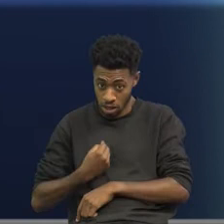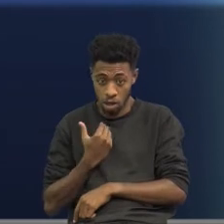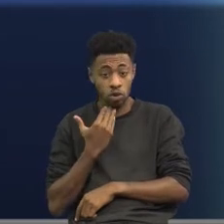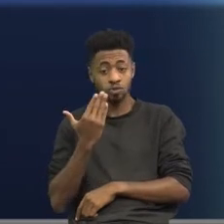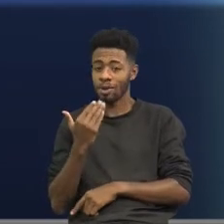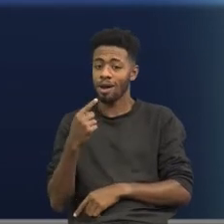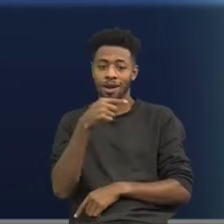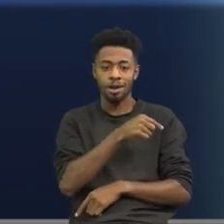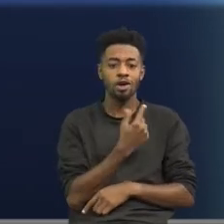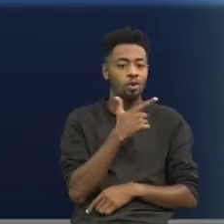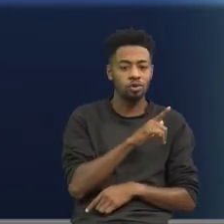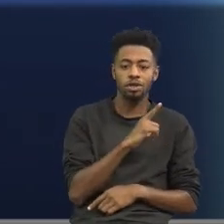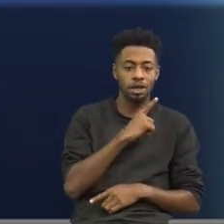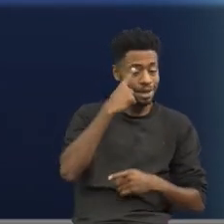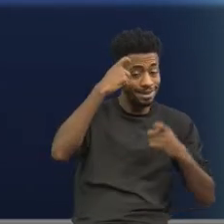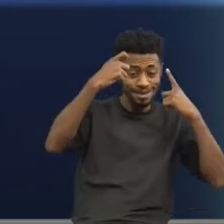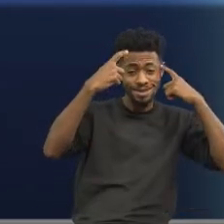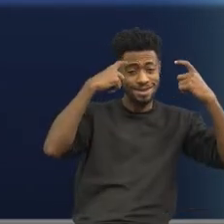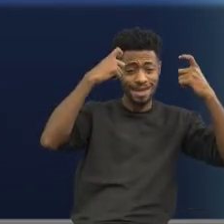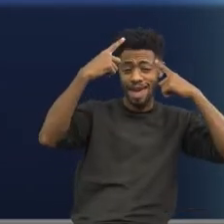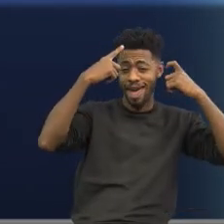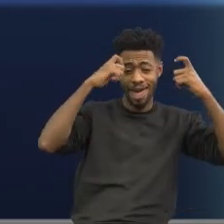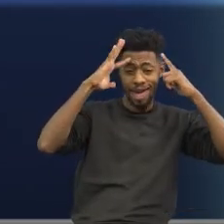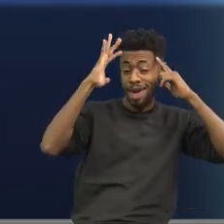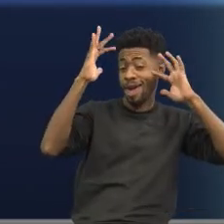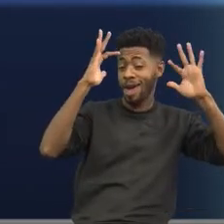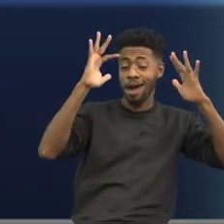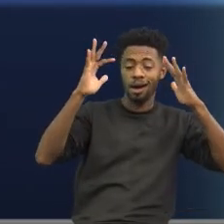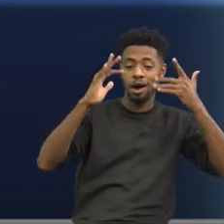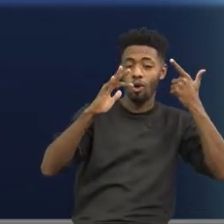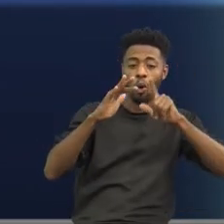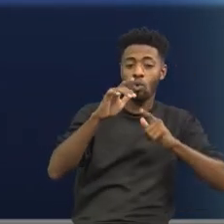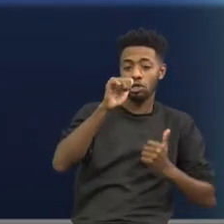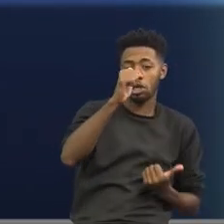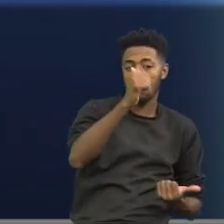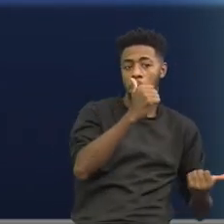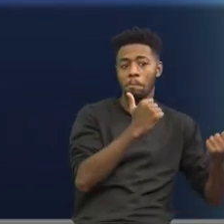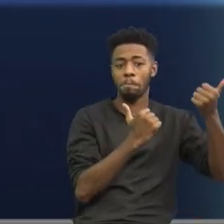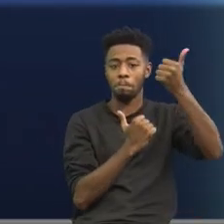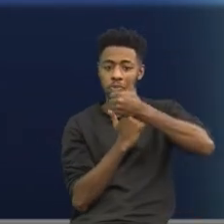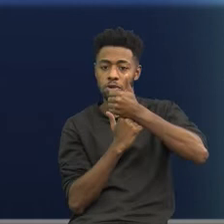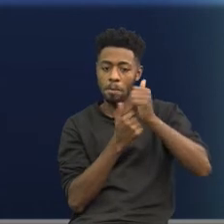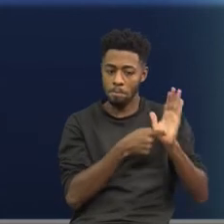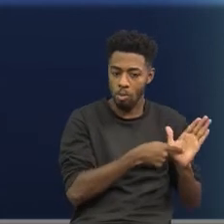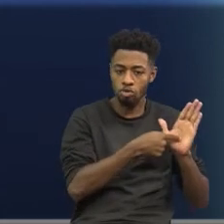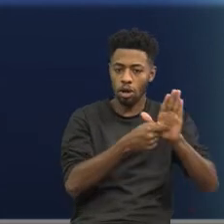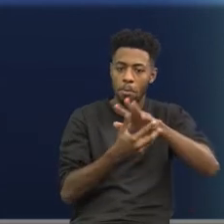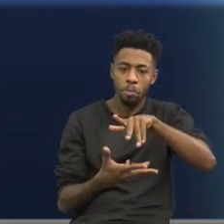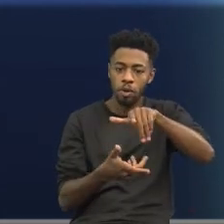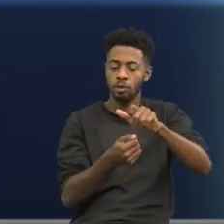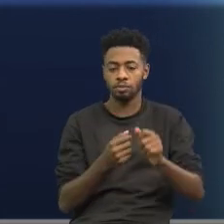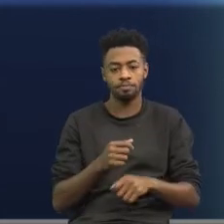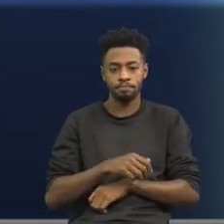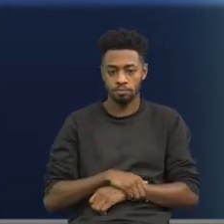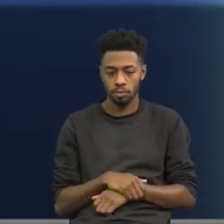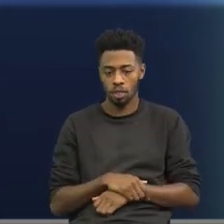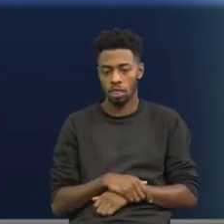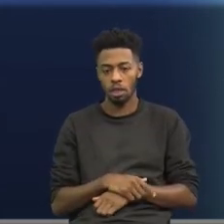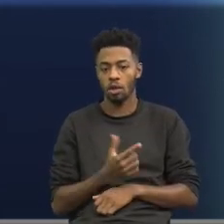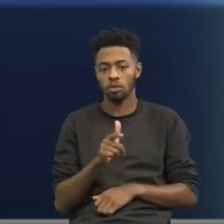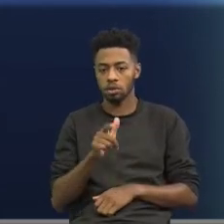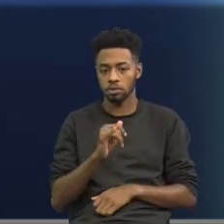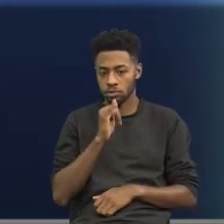jamais dar vazão ao seu instinto criador. Então, o existirem se transforma em existisse, o